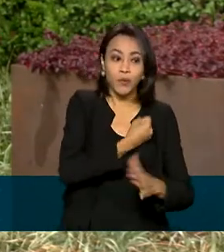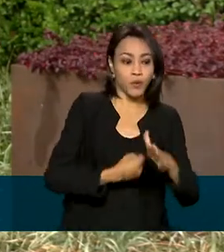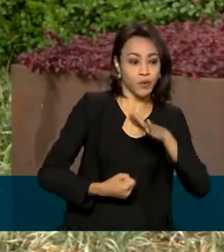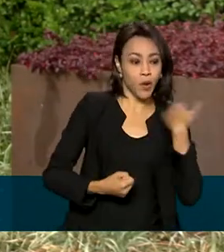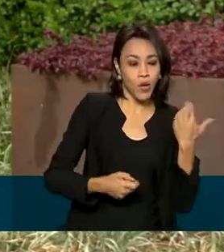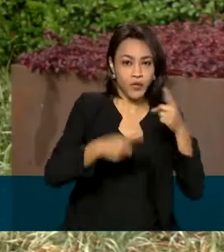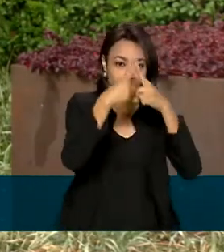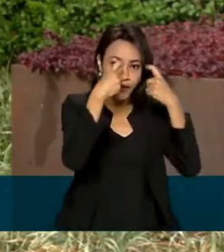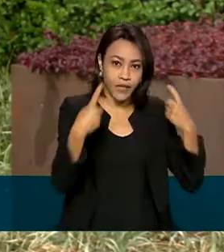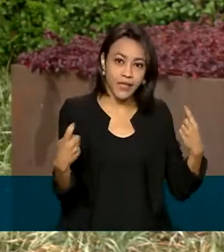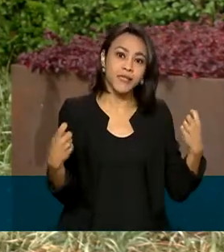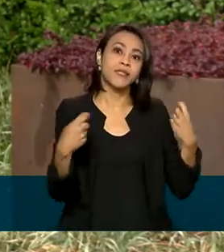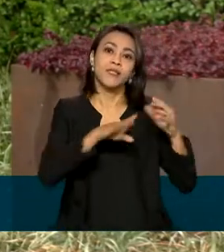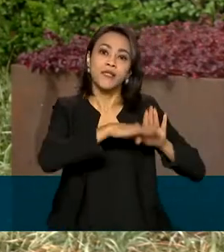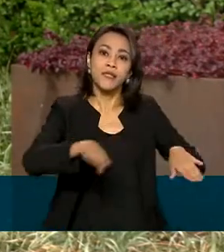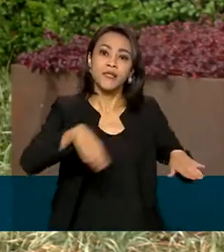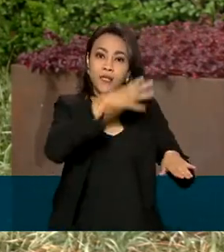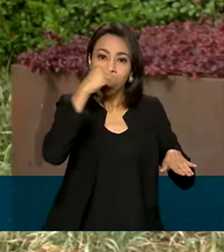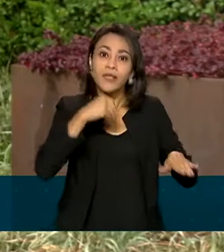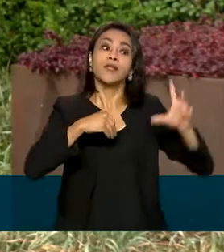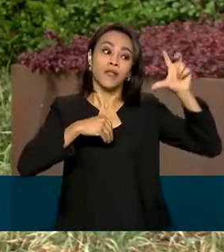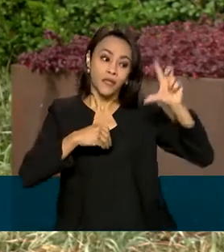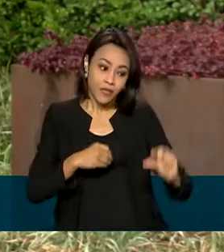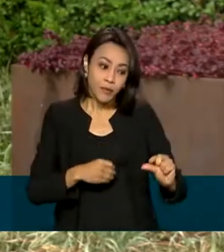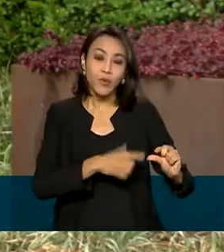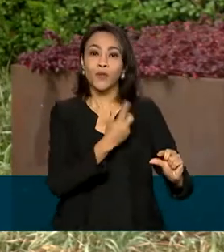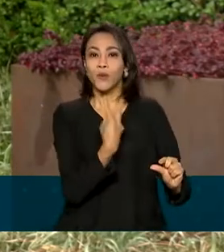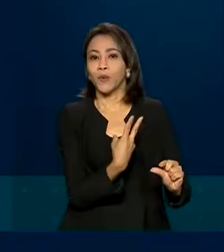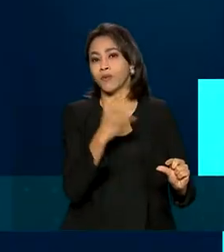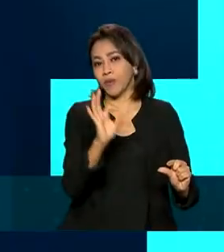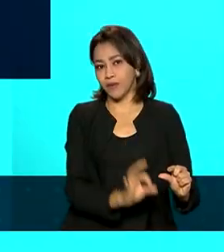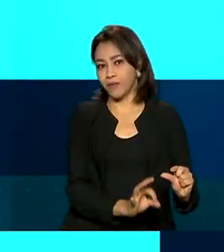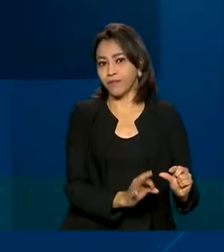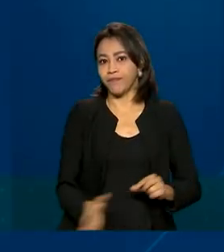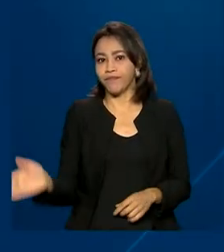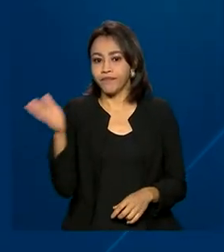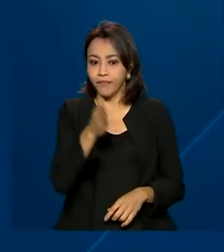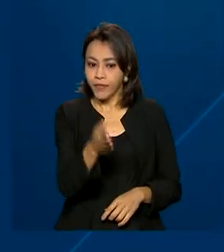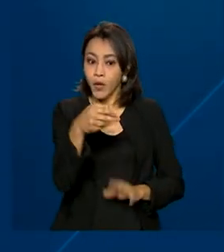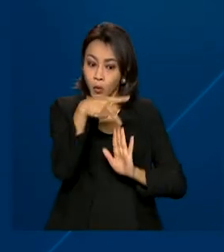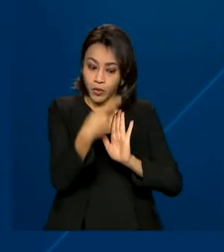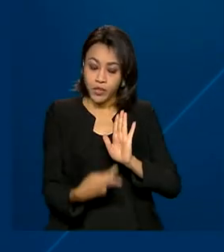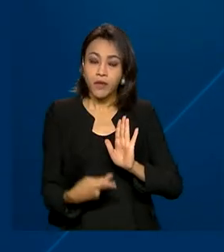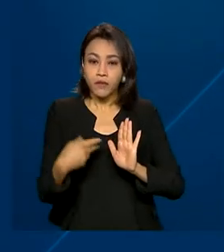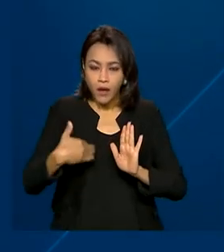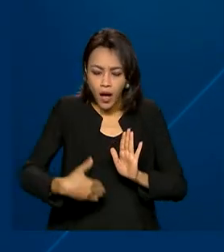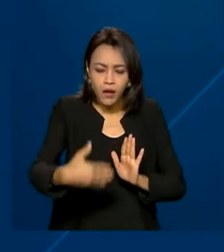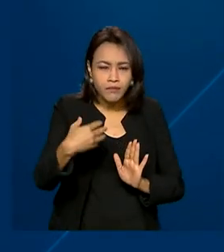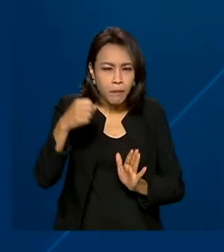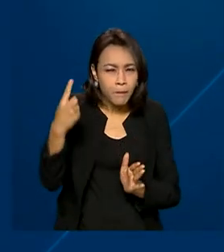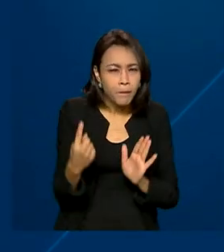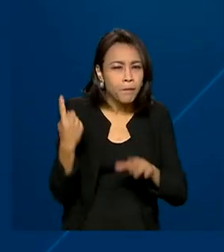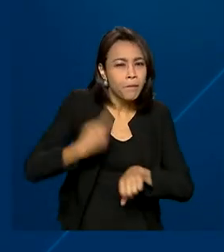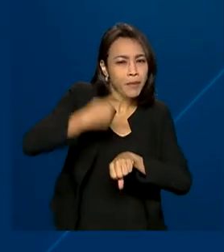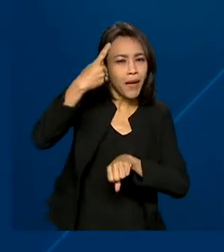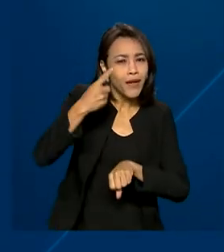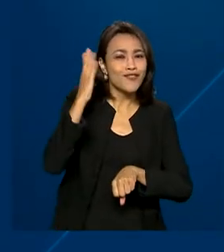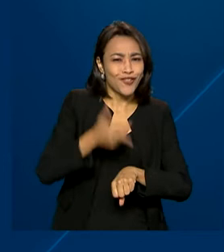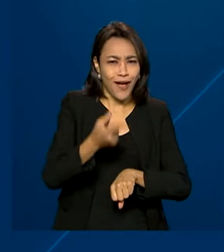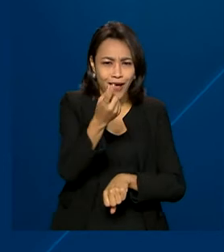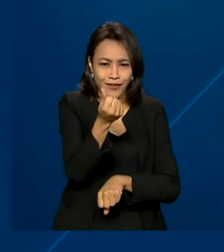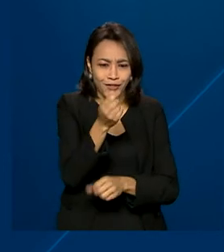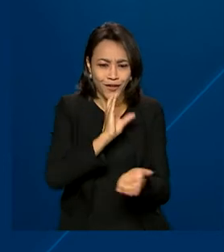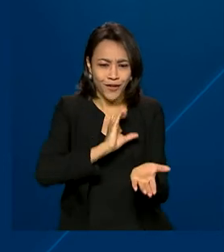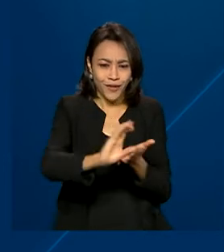violentas de crianças e adolescentes cai 2%. O projeto está em fase piloto e já contou com investimento de 10